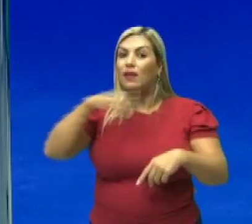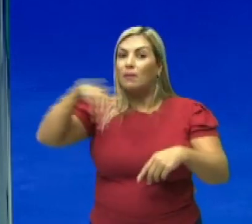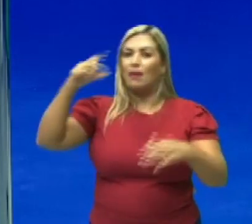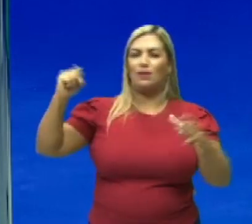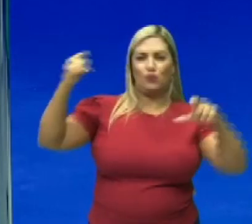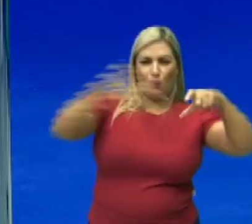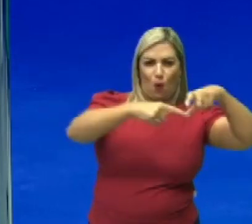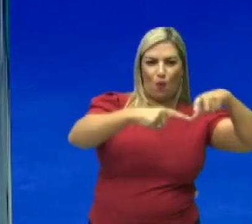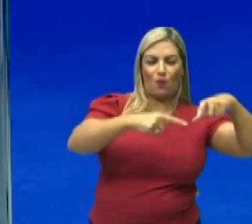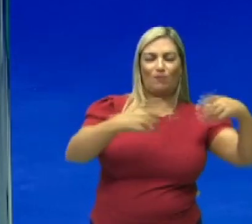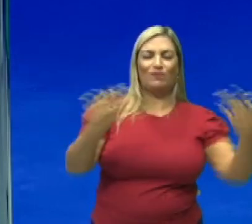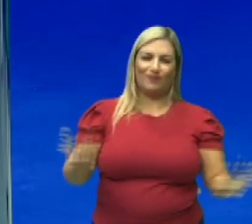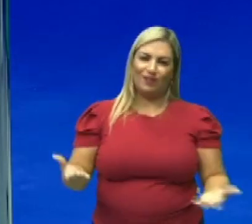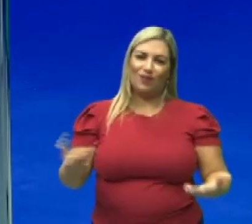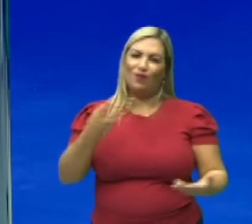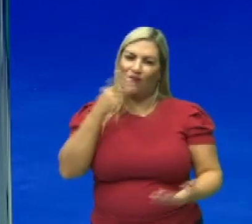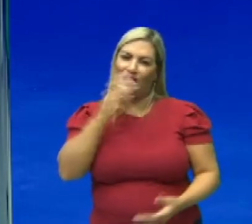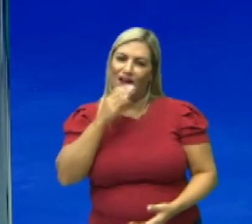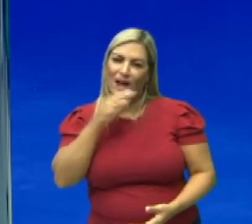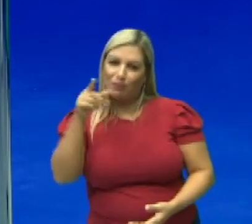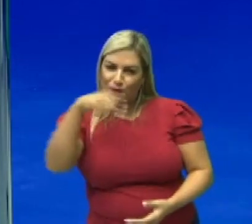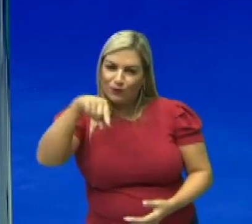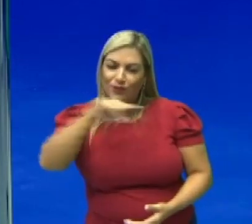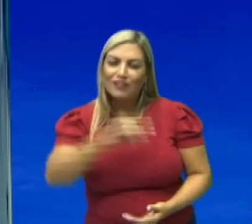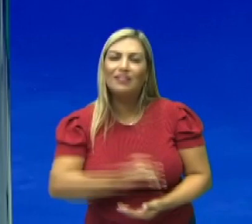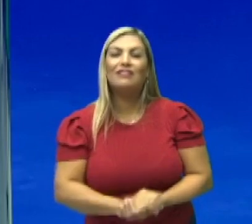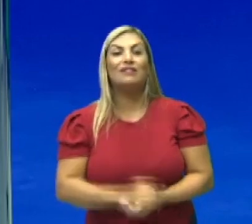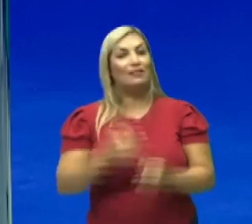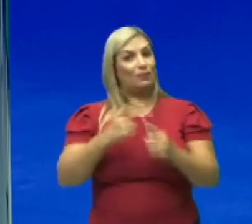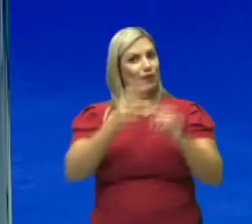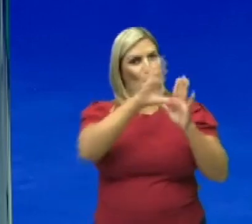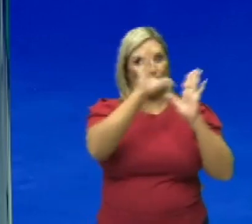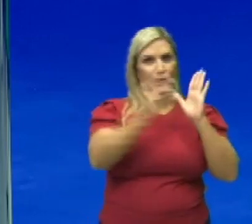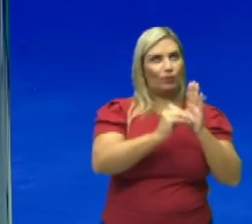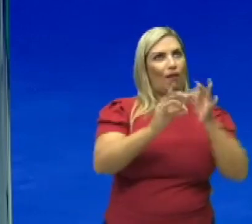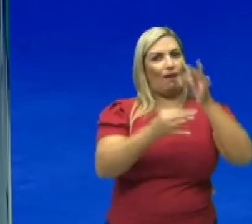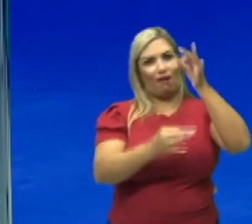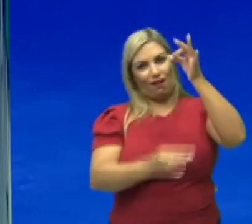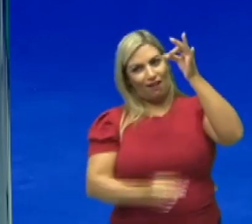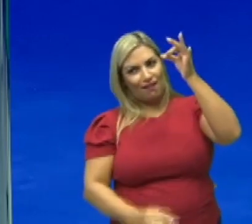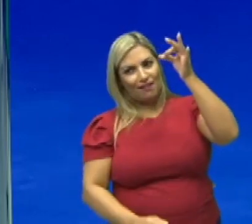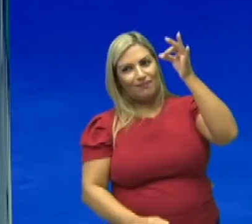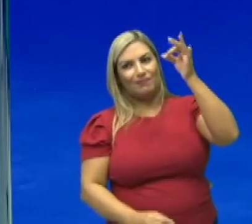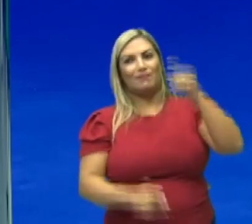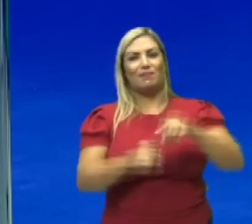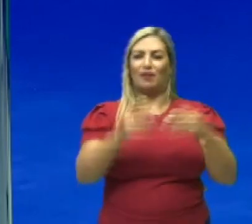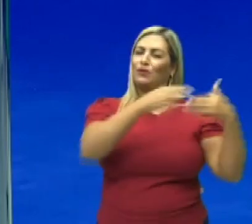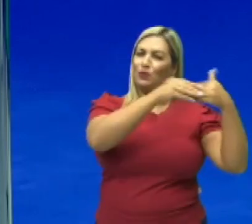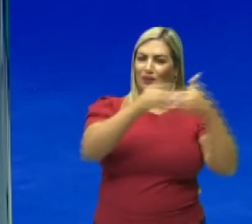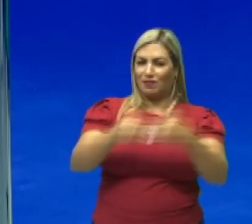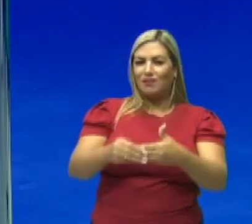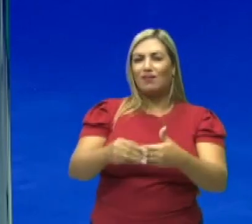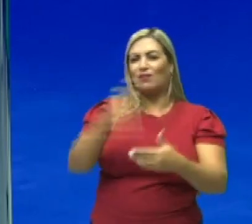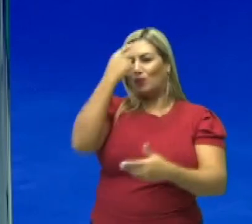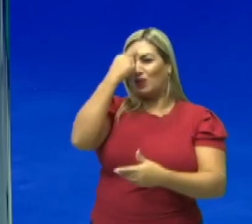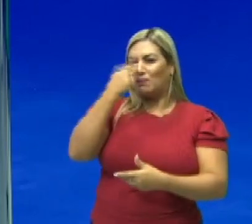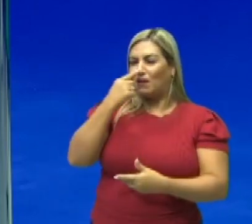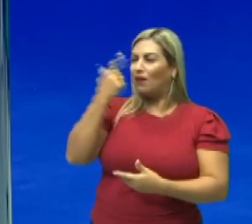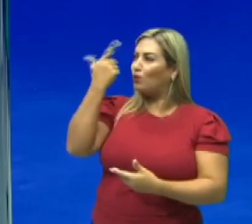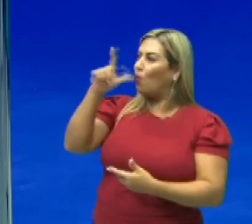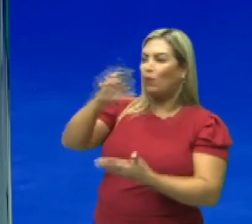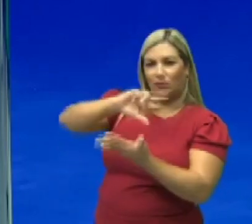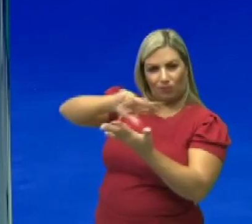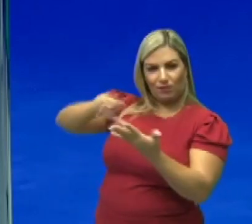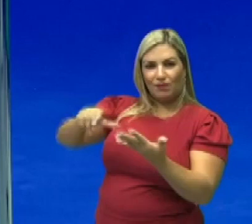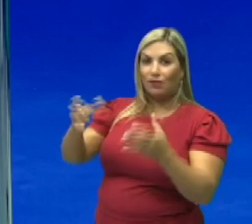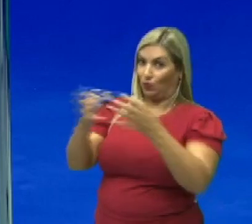Galerinha, falei um pouco rápido aí para vocês, porque o conteúdo é muito extenso, mas estou trazendo aqui algumas figurinhas de outras